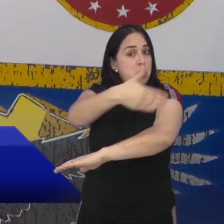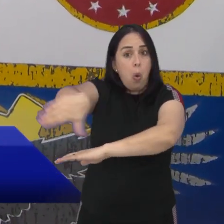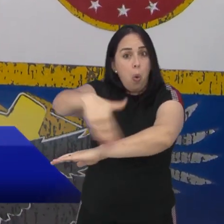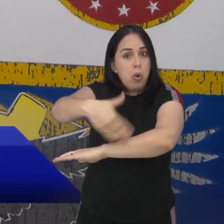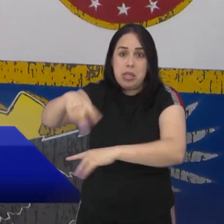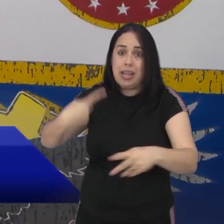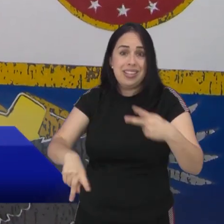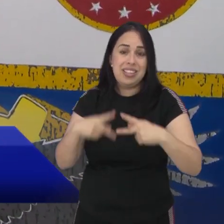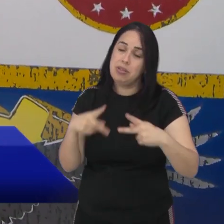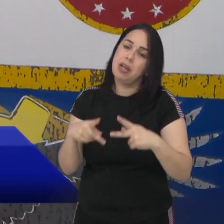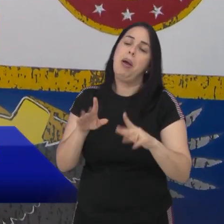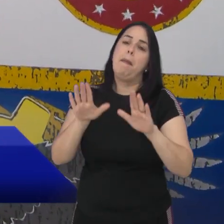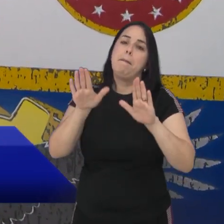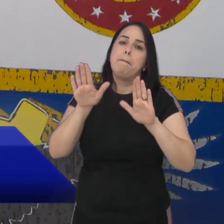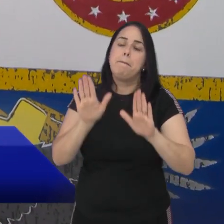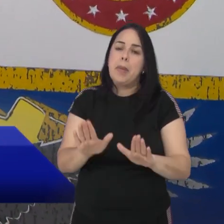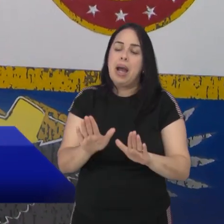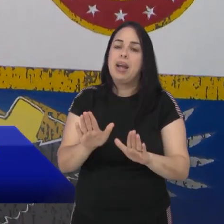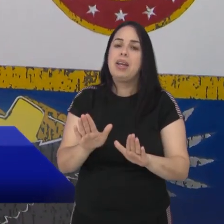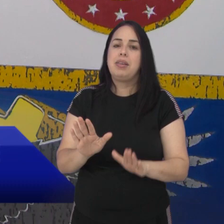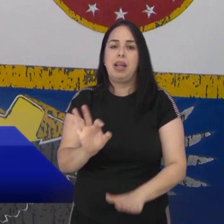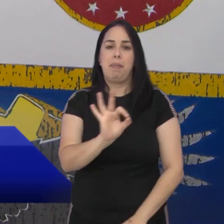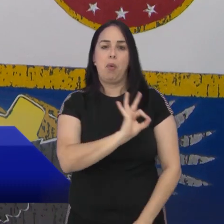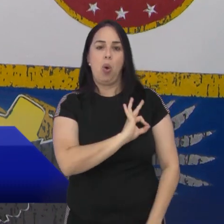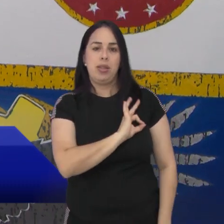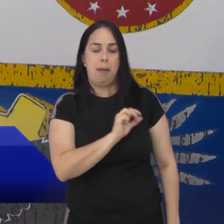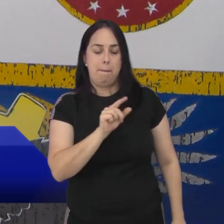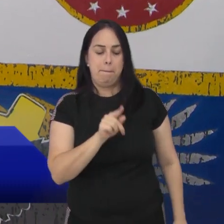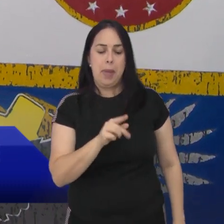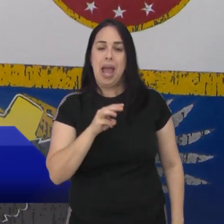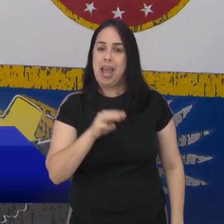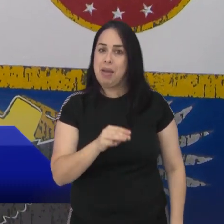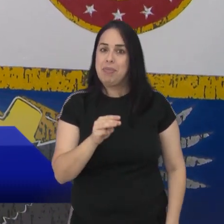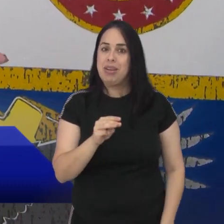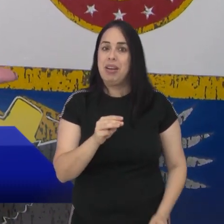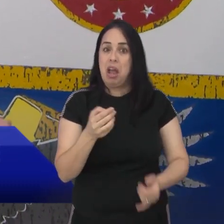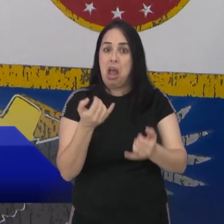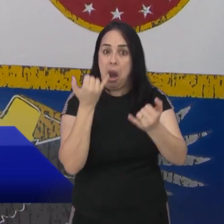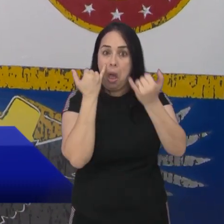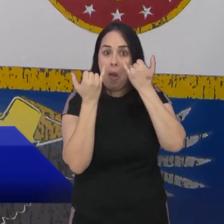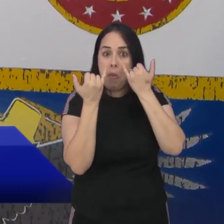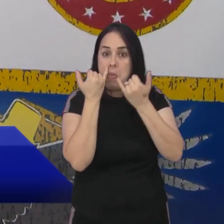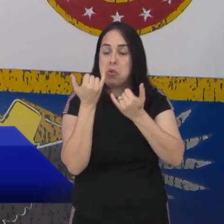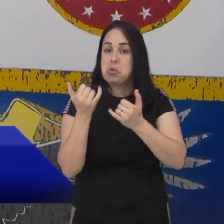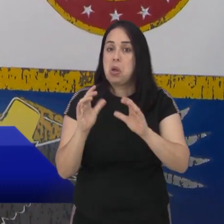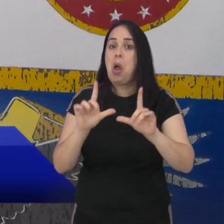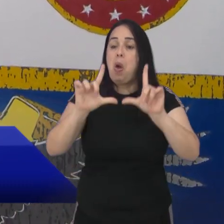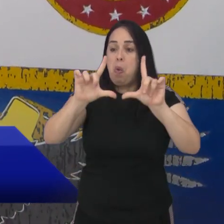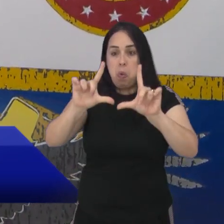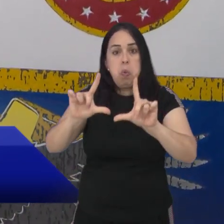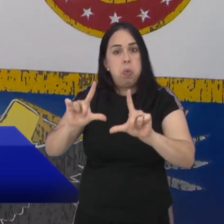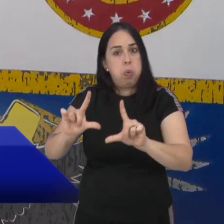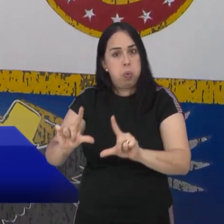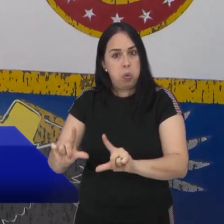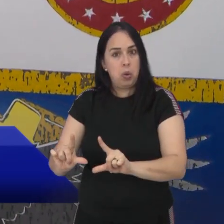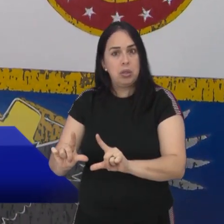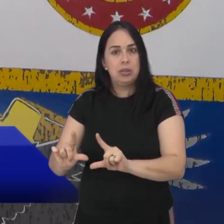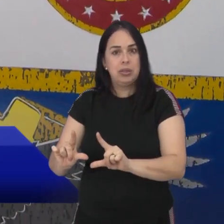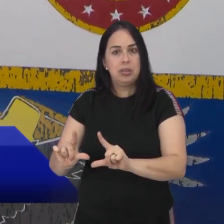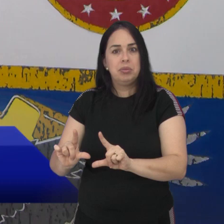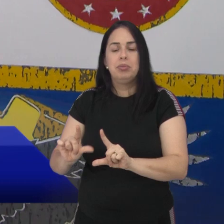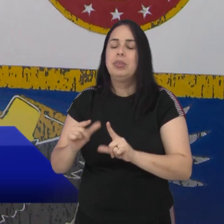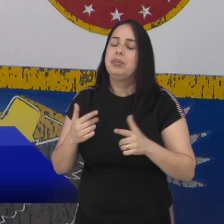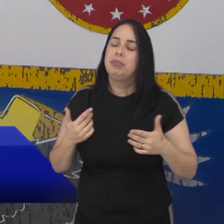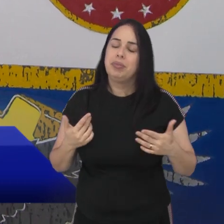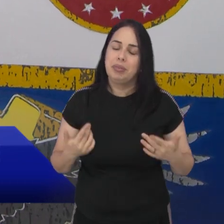cidade de São José dos Campos. Mas de acordo com a PM, a informação é positiva, tivemos uma queda